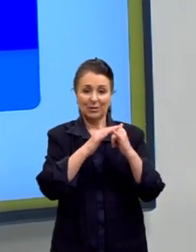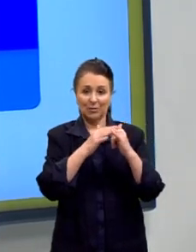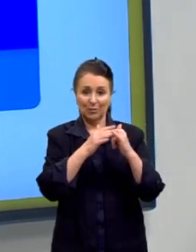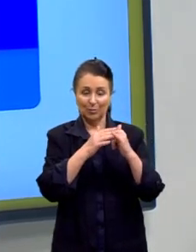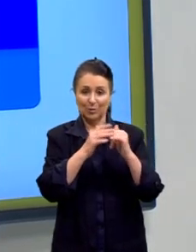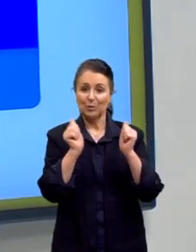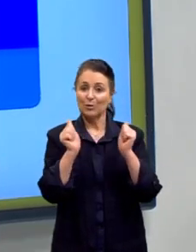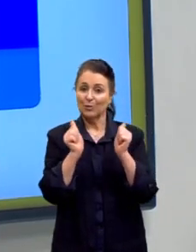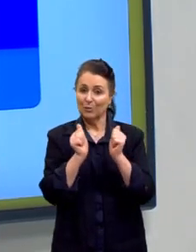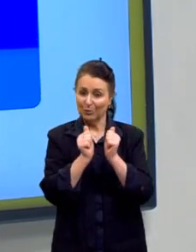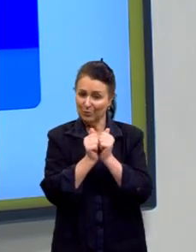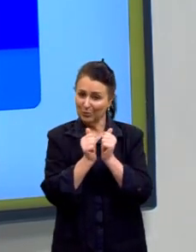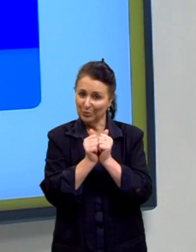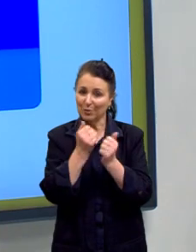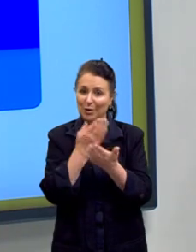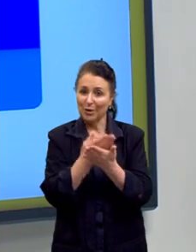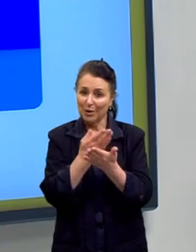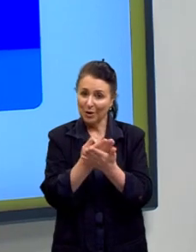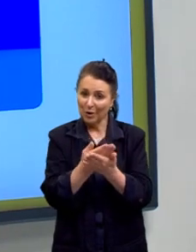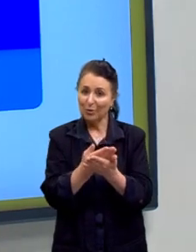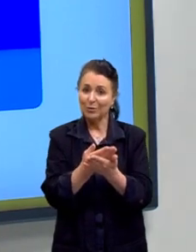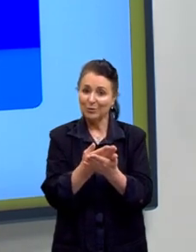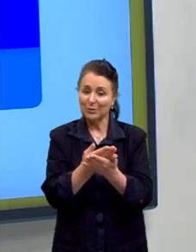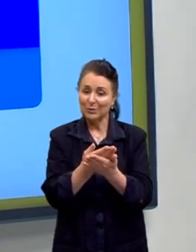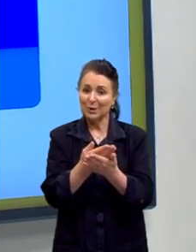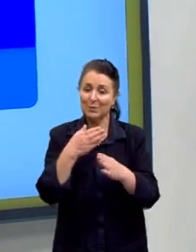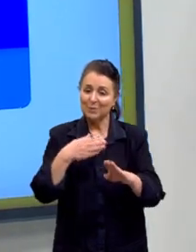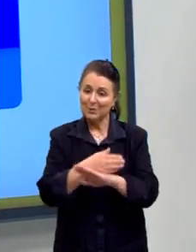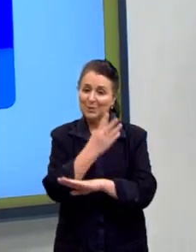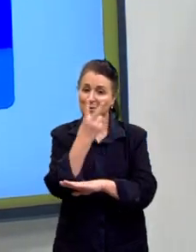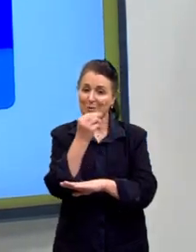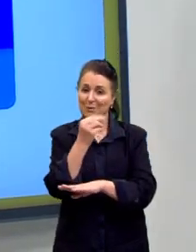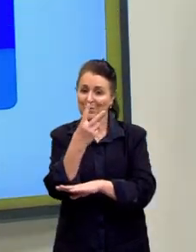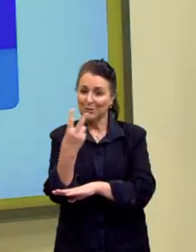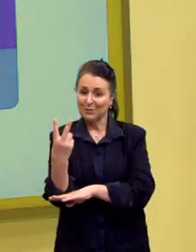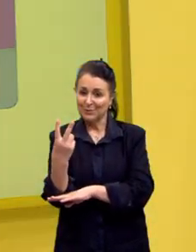Acompanhe as nossas aulas. Se prepare. Partiu o passado 2022. o